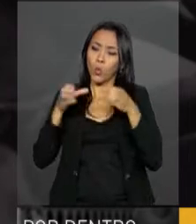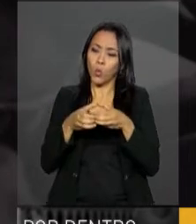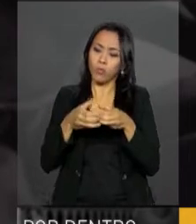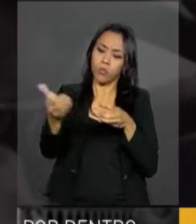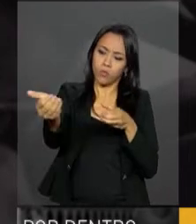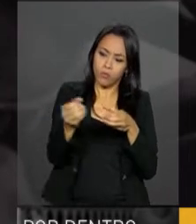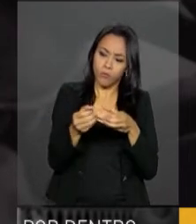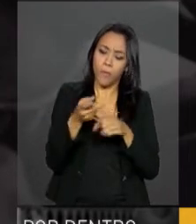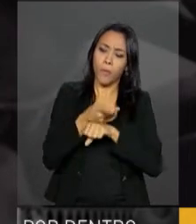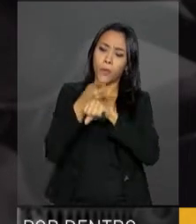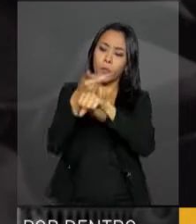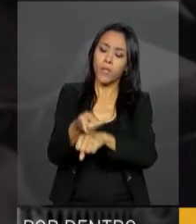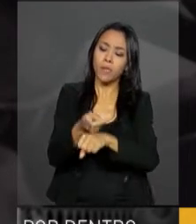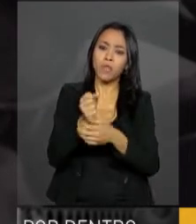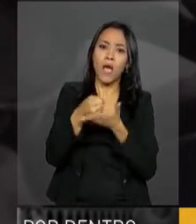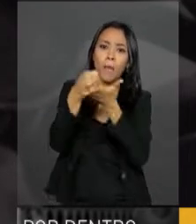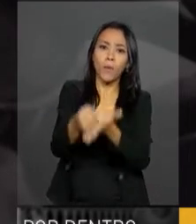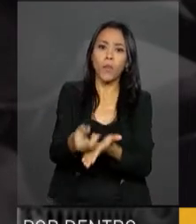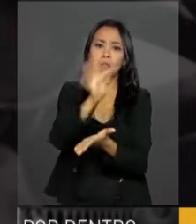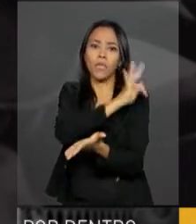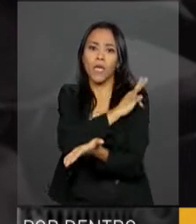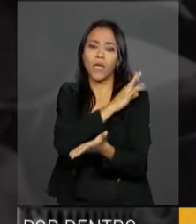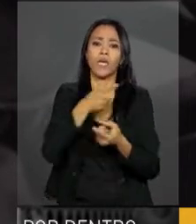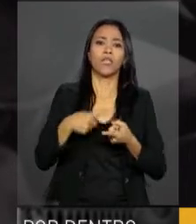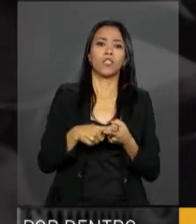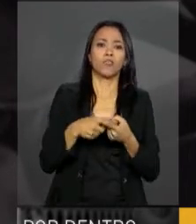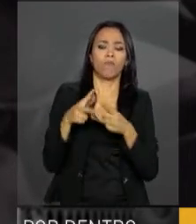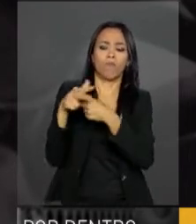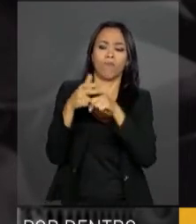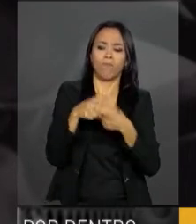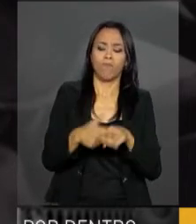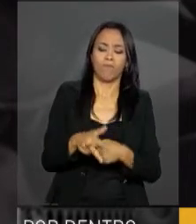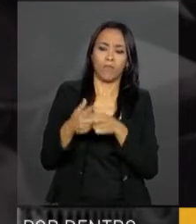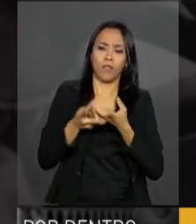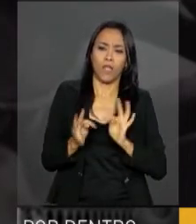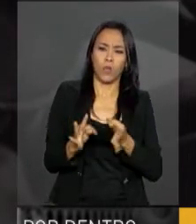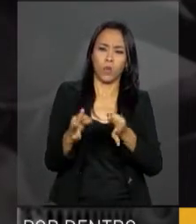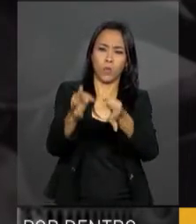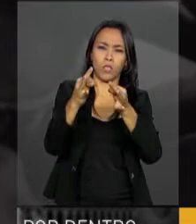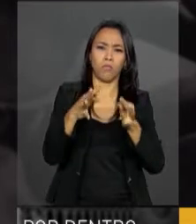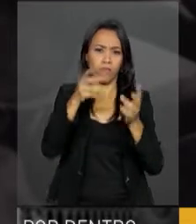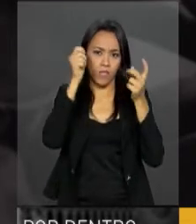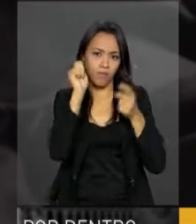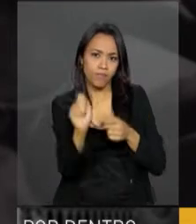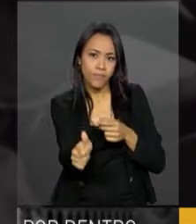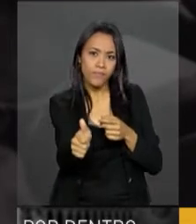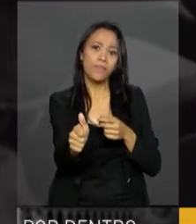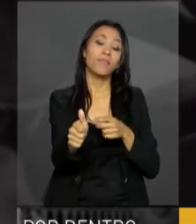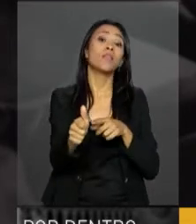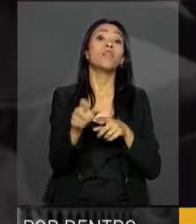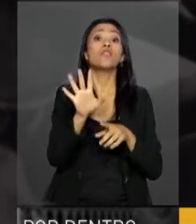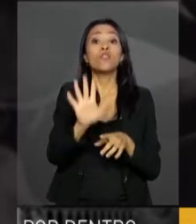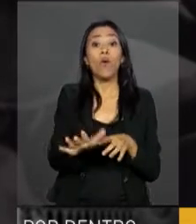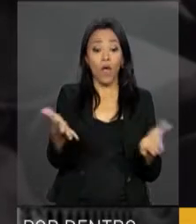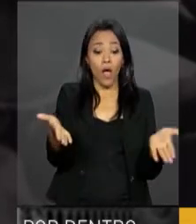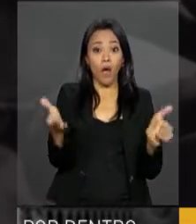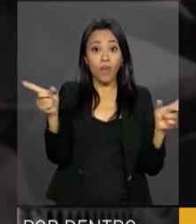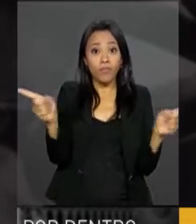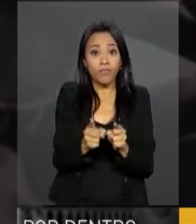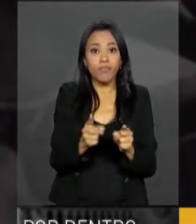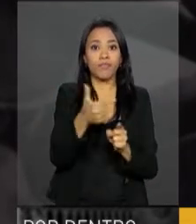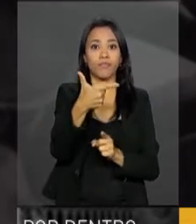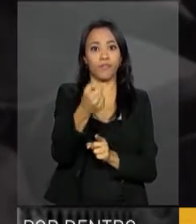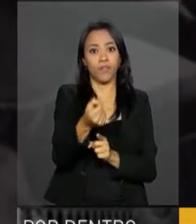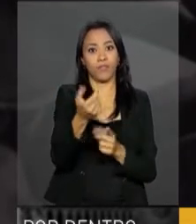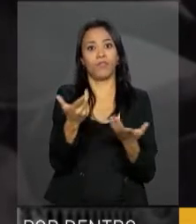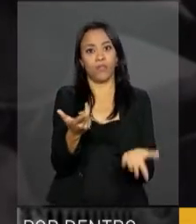oferecemos assistência técnica, modernizamos os seus modos de operação e ao final restaram apenas 20, tiveram pouco mais